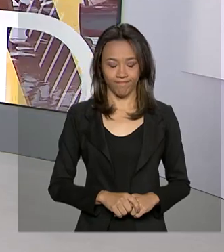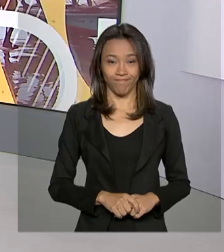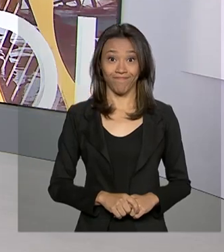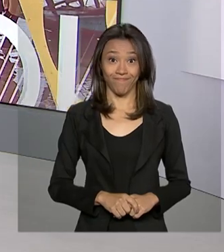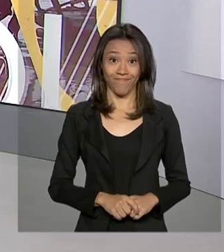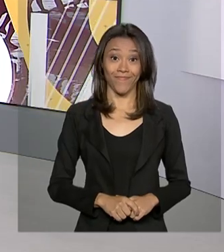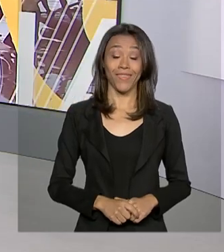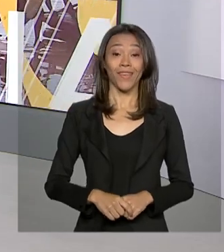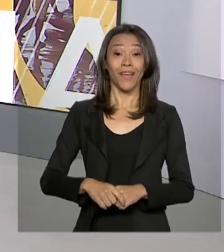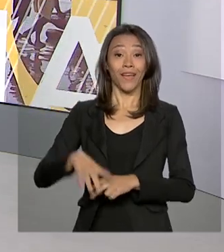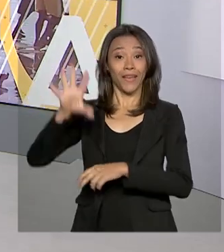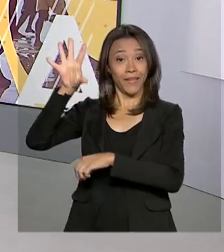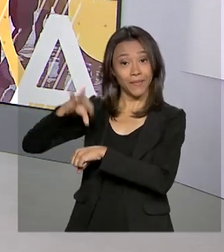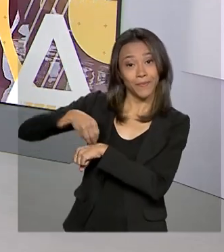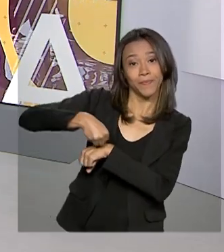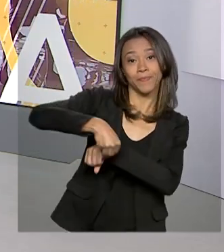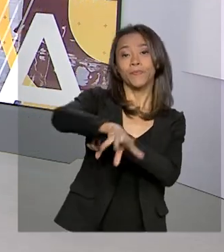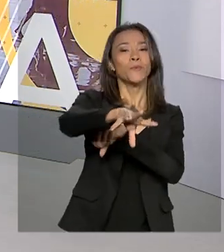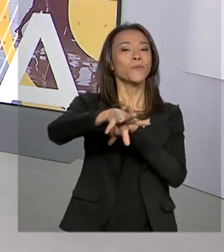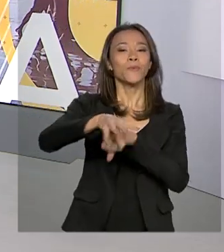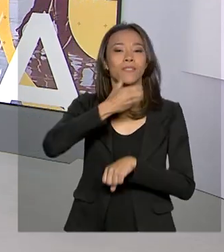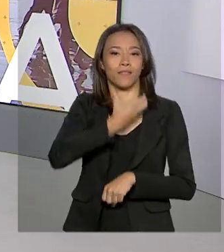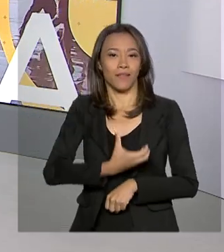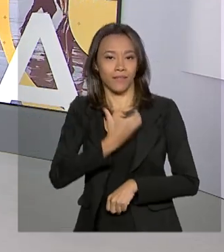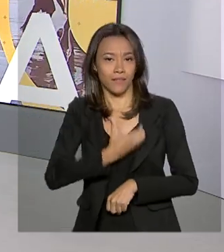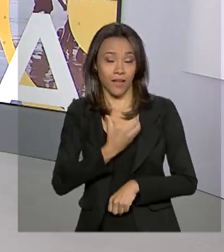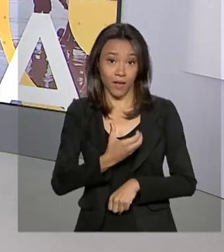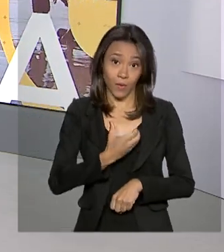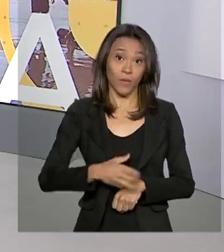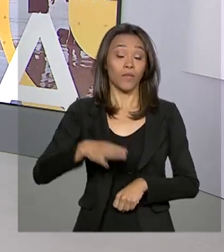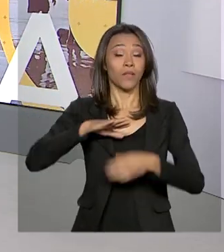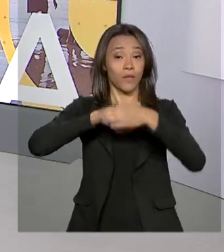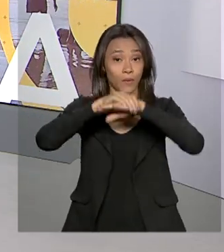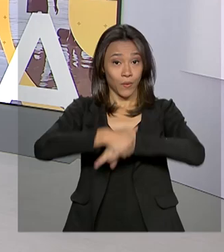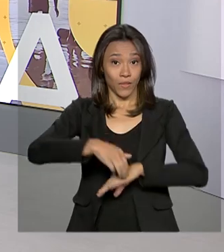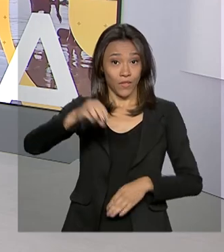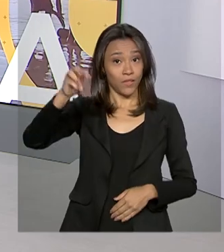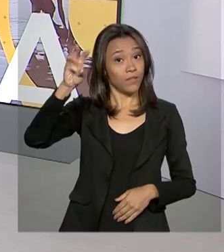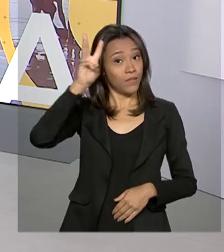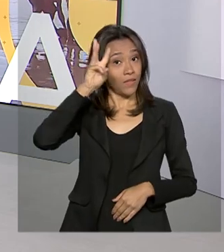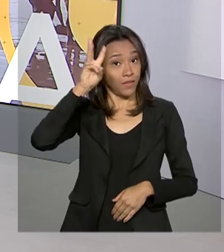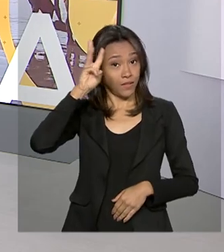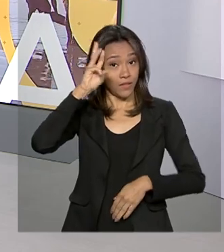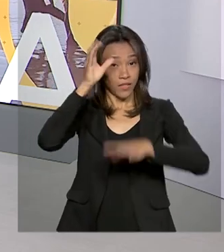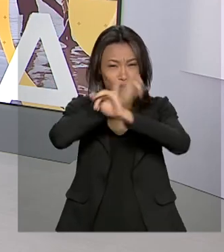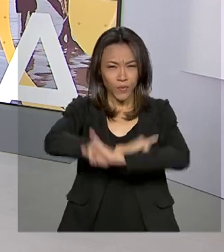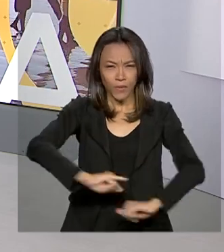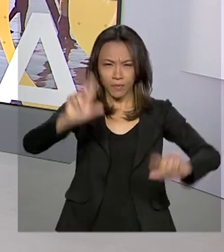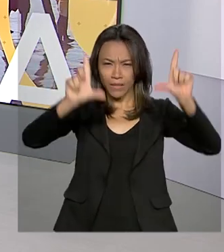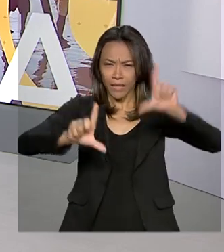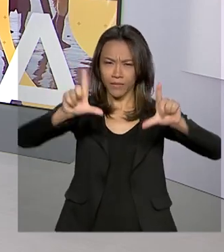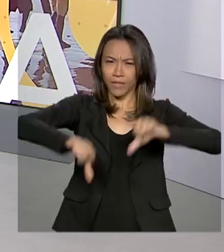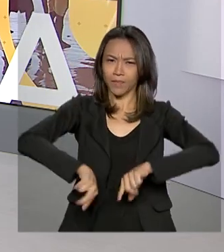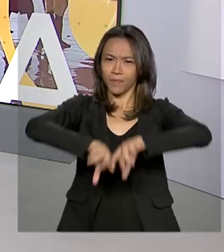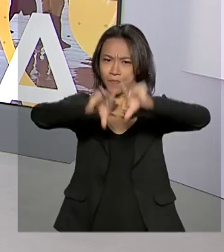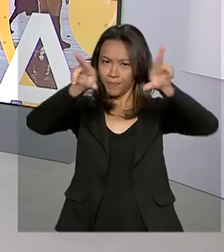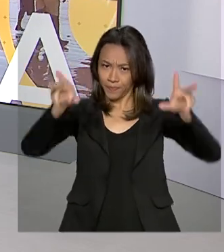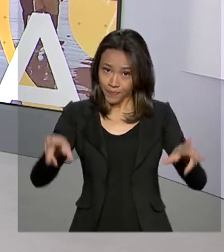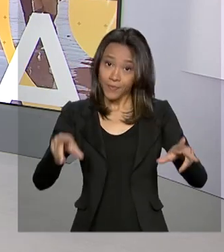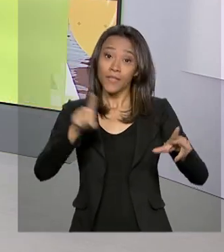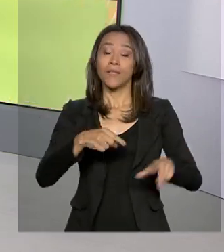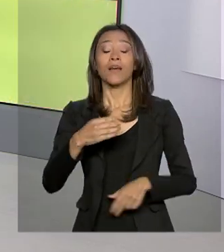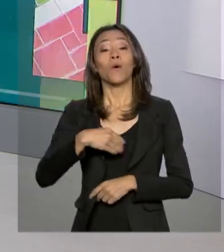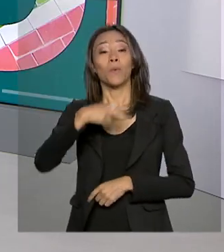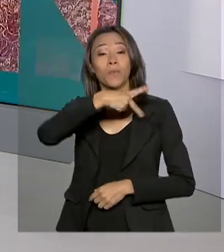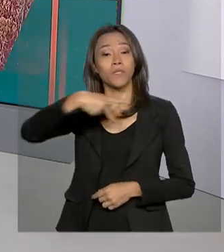Em mensagem de Natal, na noite desta terça-feira em cadeia nacional, o presidente Jair Bolsonaro, ao lado da